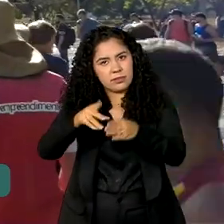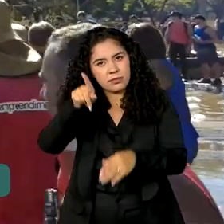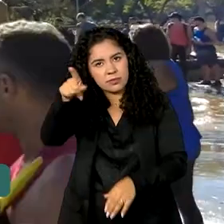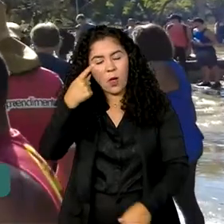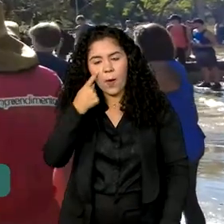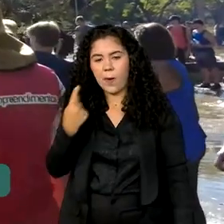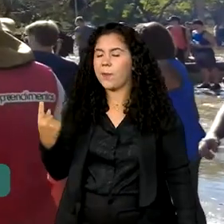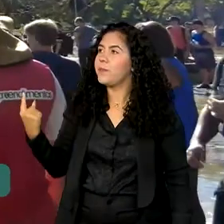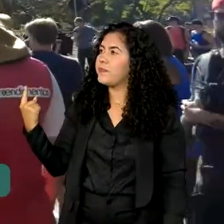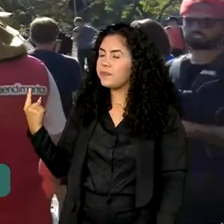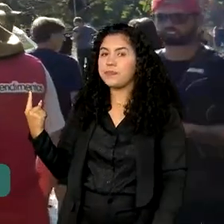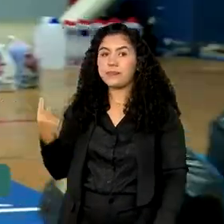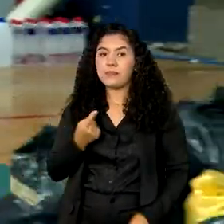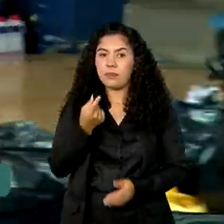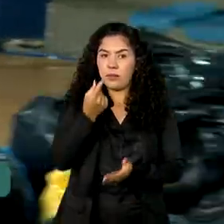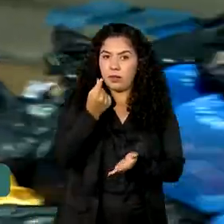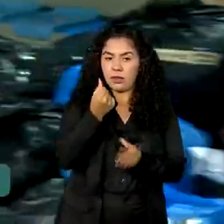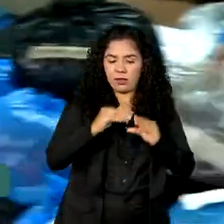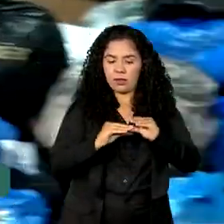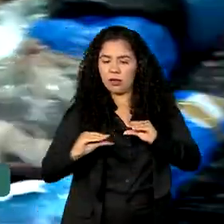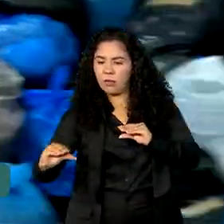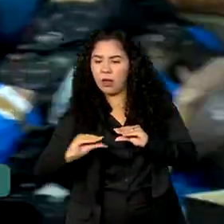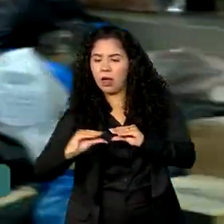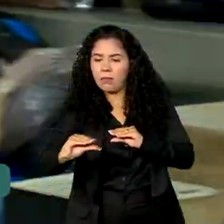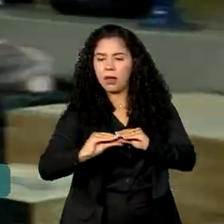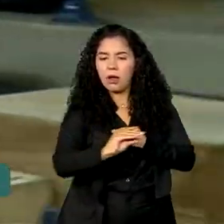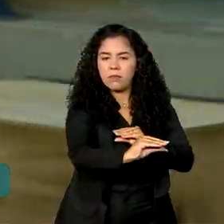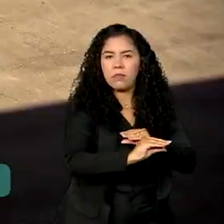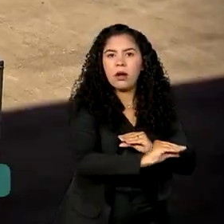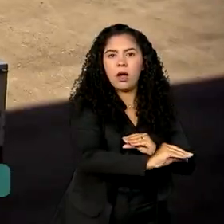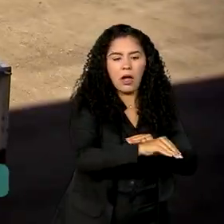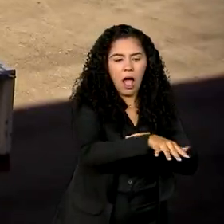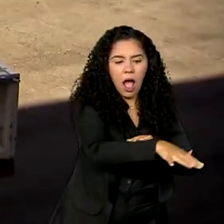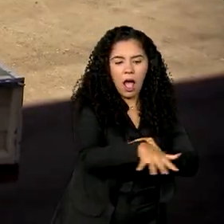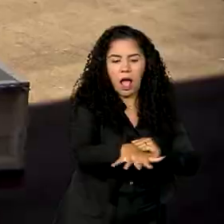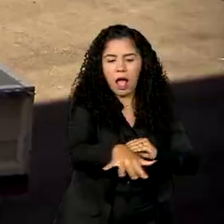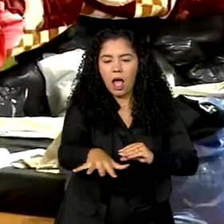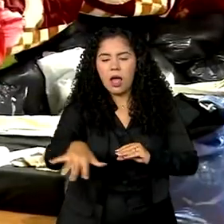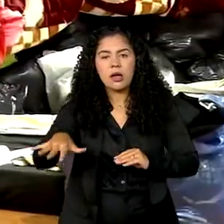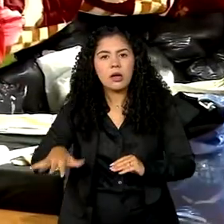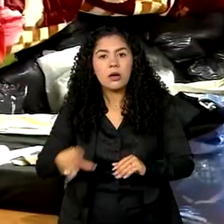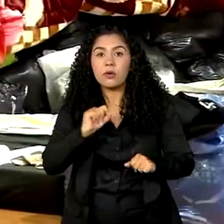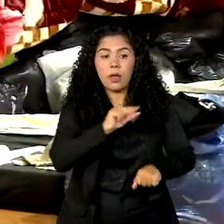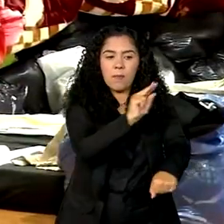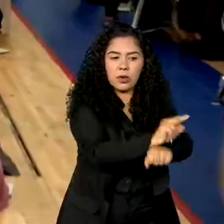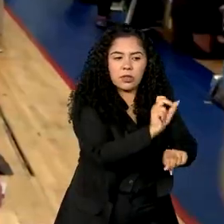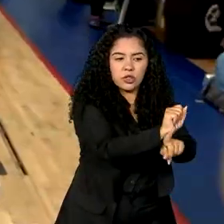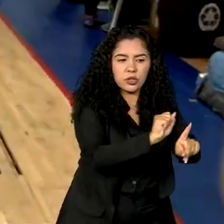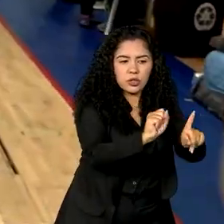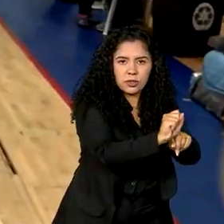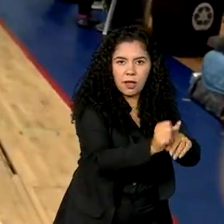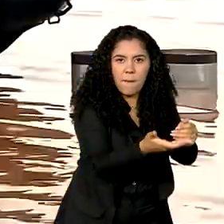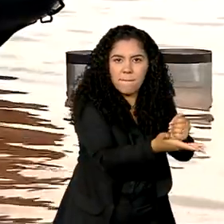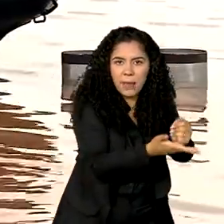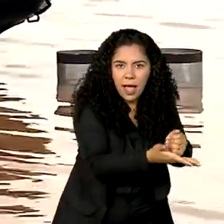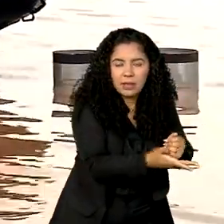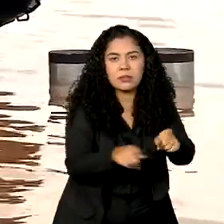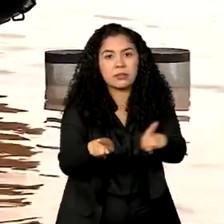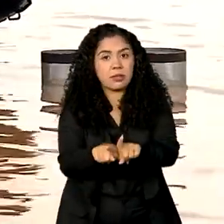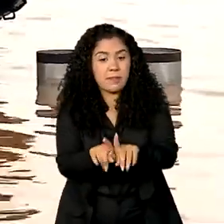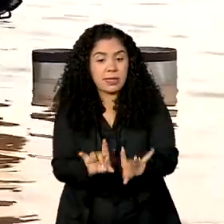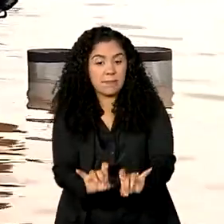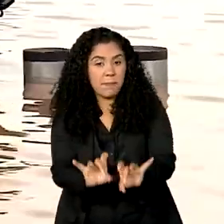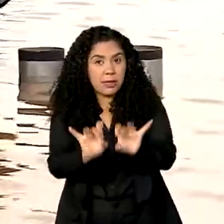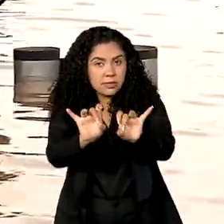Os recursos serão destinados a ações de proteção social básica e especial. O